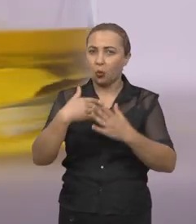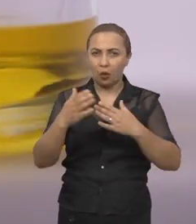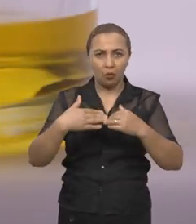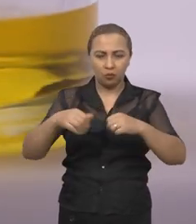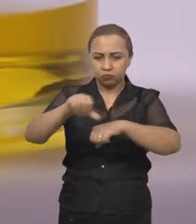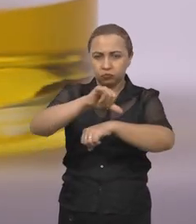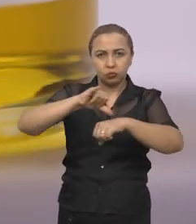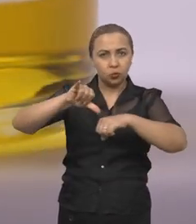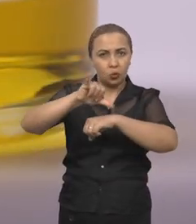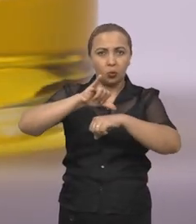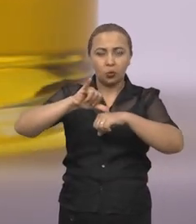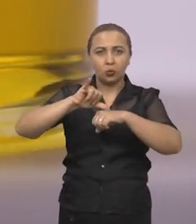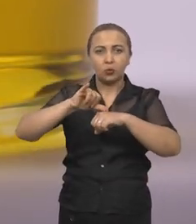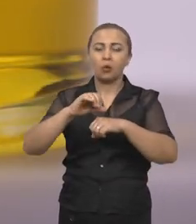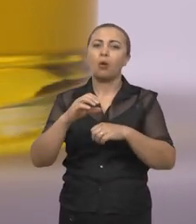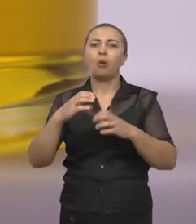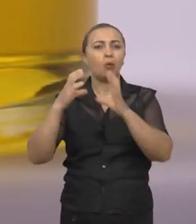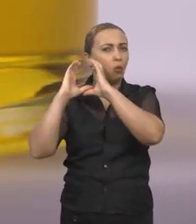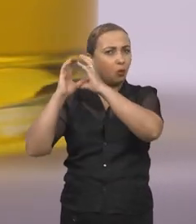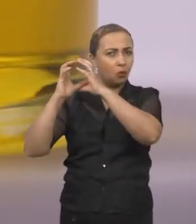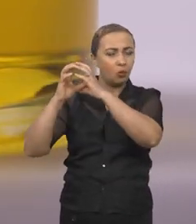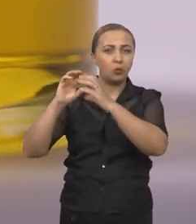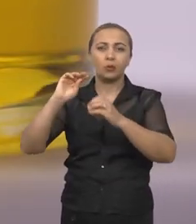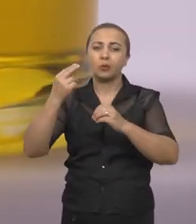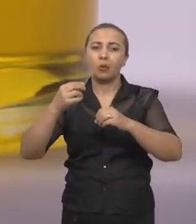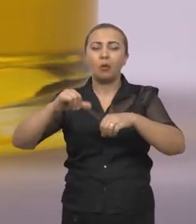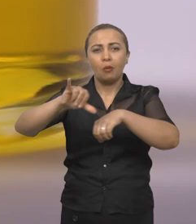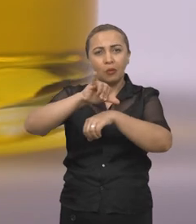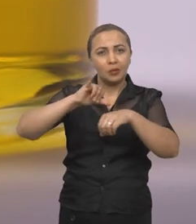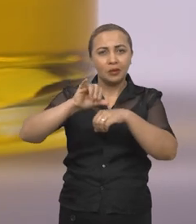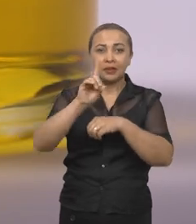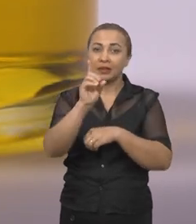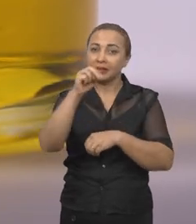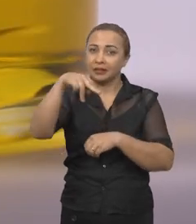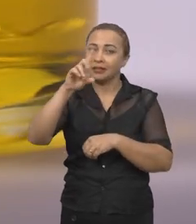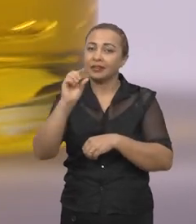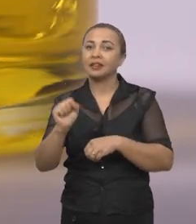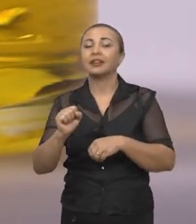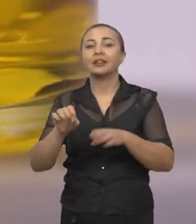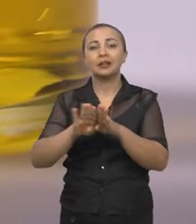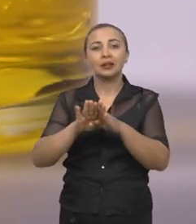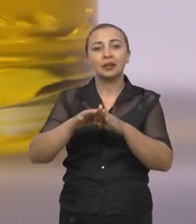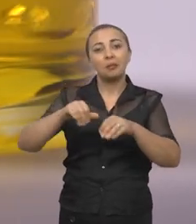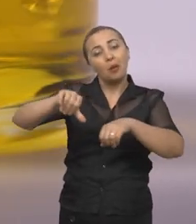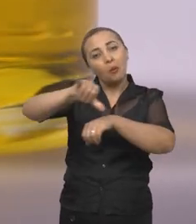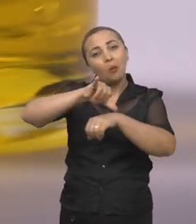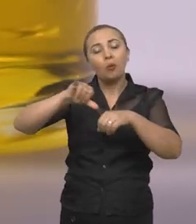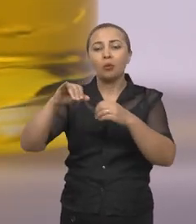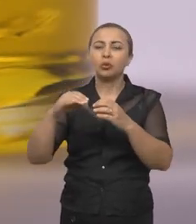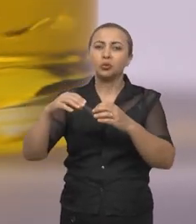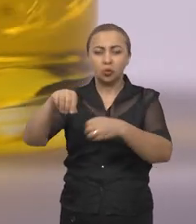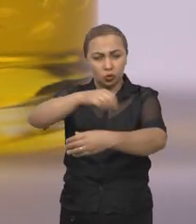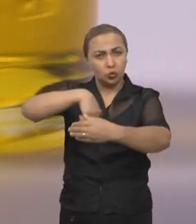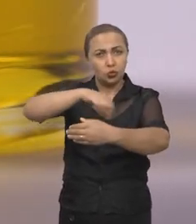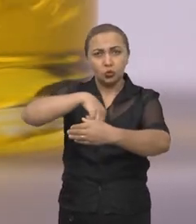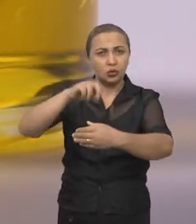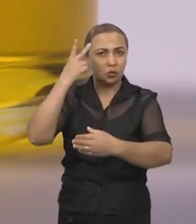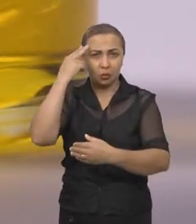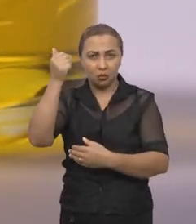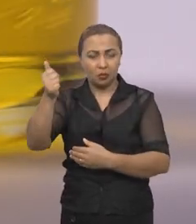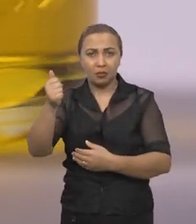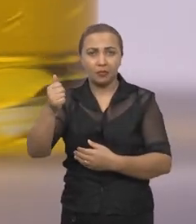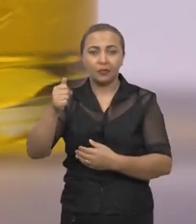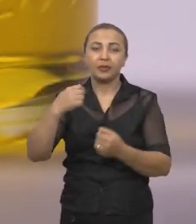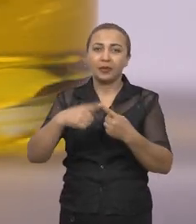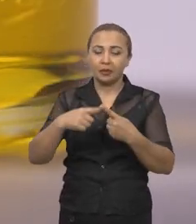qualquer tipo de óleo, pode ser um óleo de coco, um azeite de dendê, e o óleo de soja, que é mais usado. Por que é mais usado?